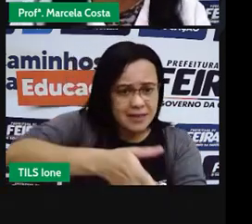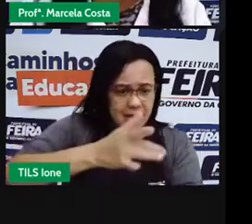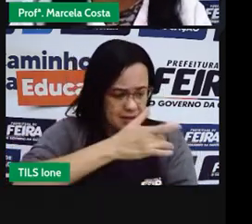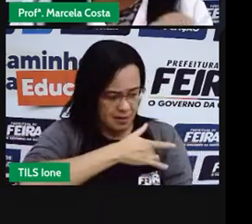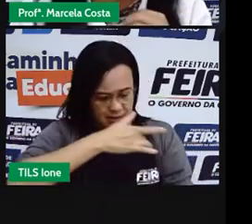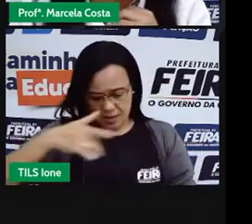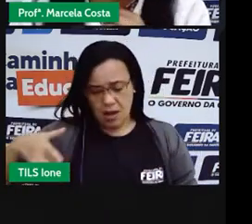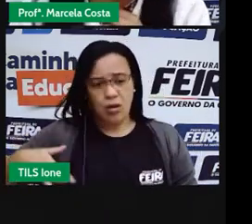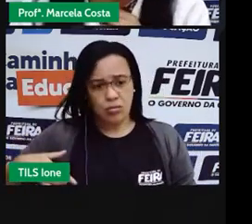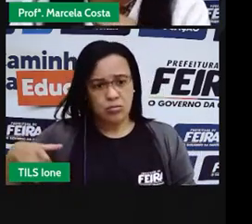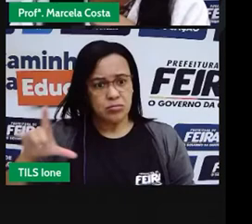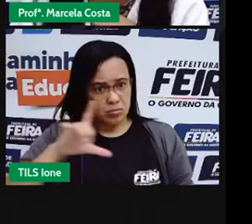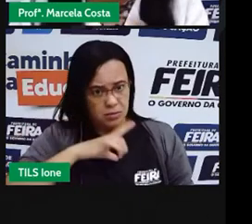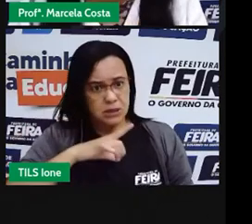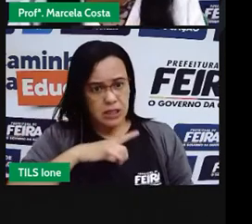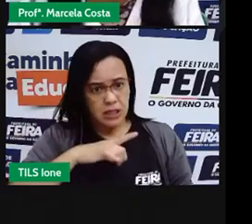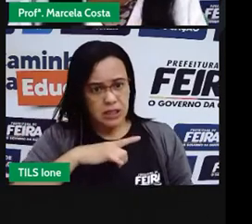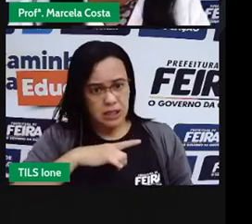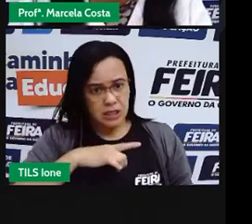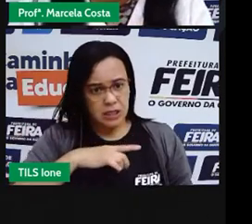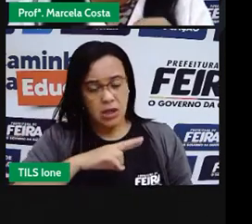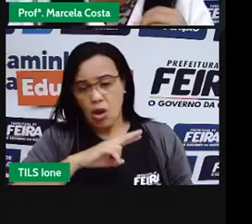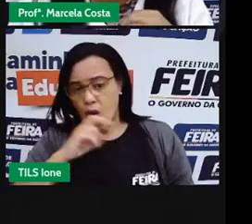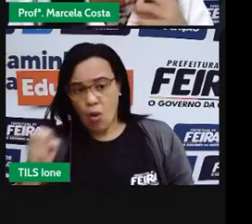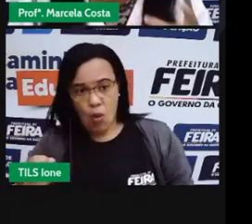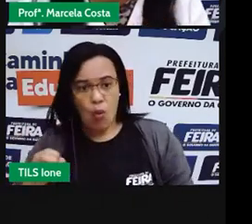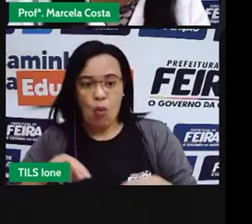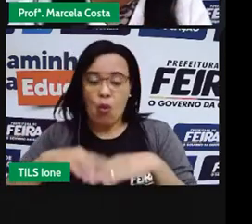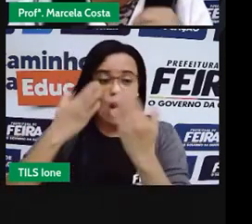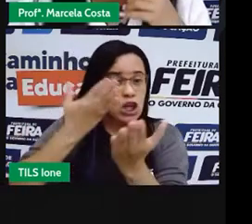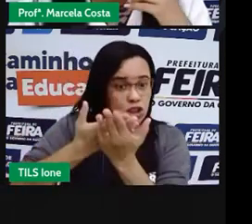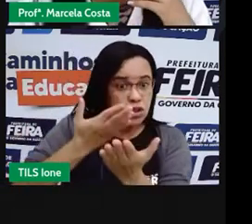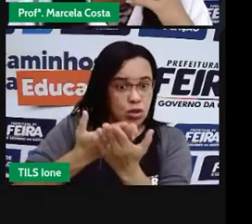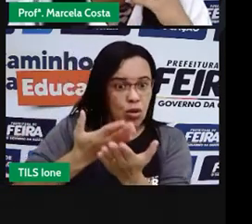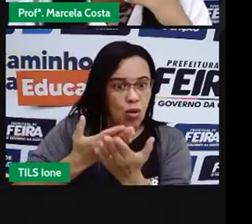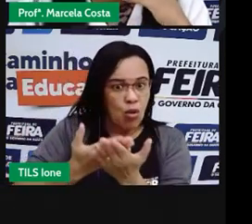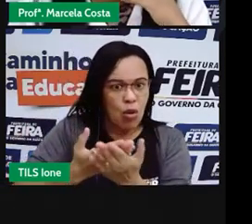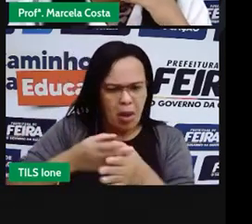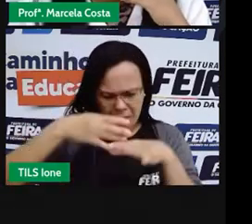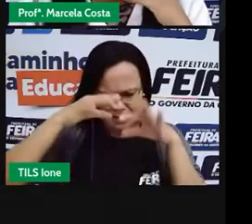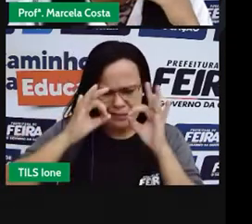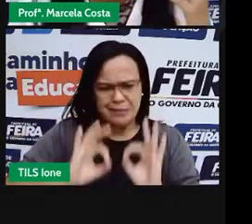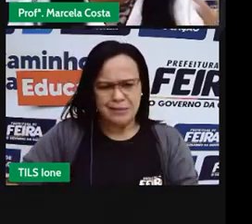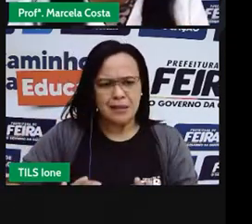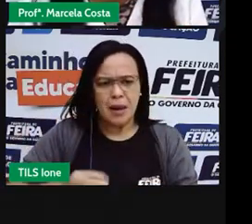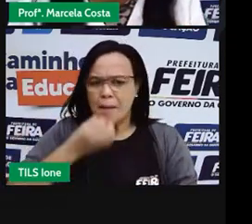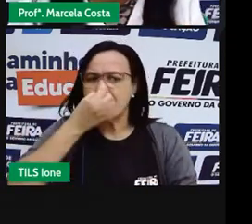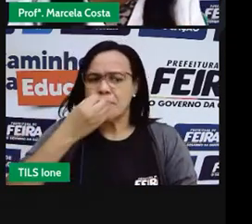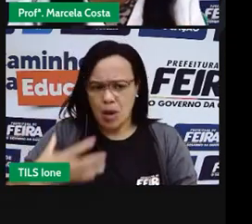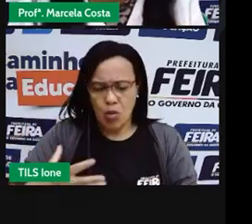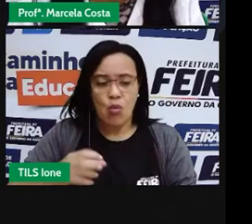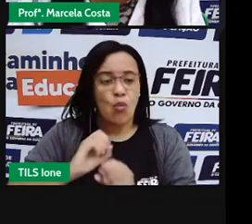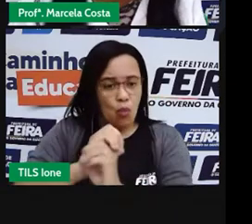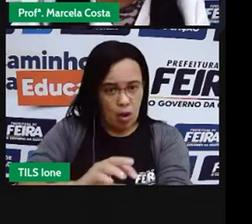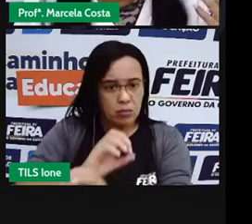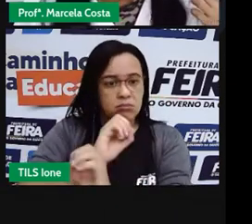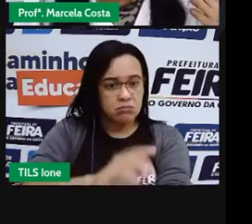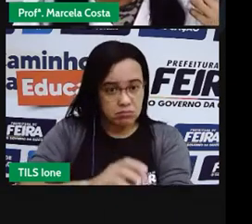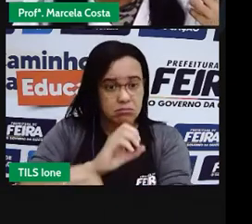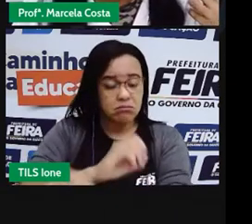vai, você consegue ser facilmente, ter fácil acesso à alunas, ao atendimento médico.